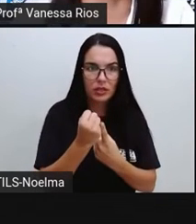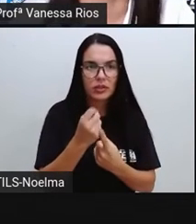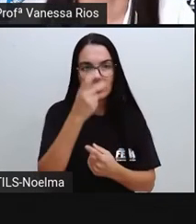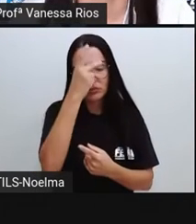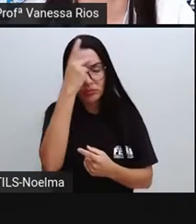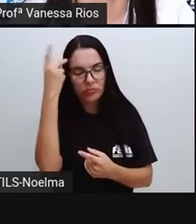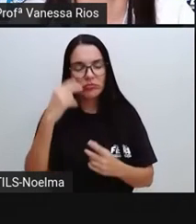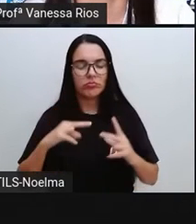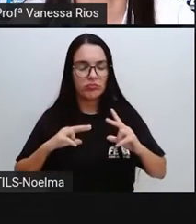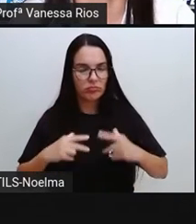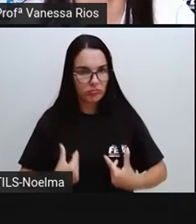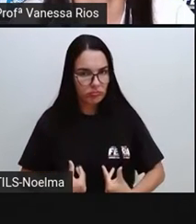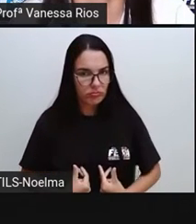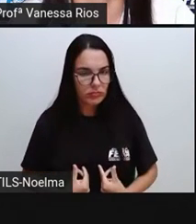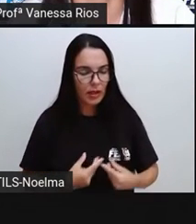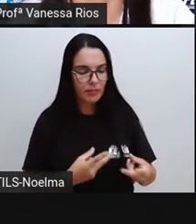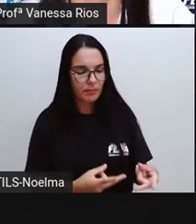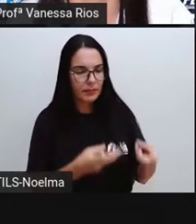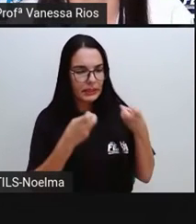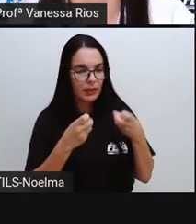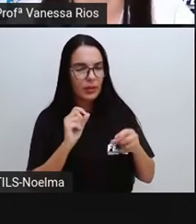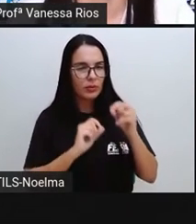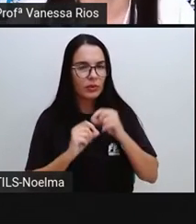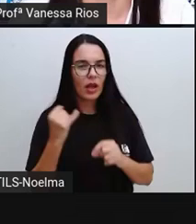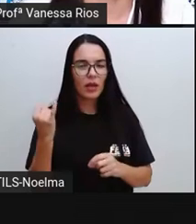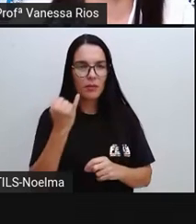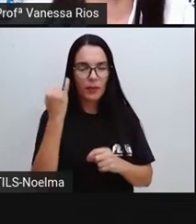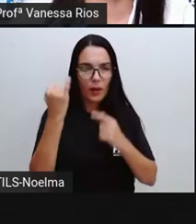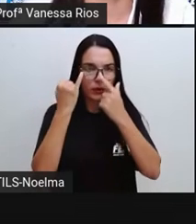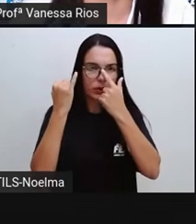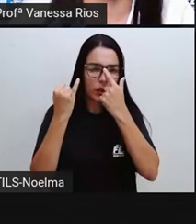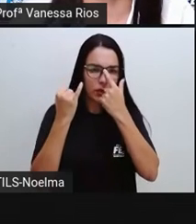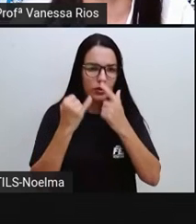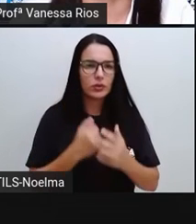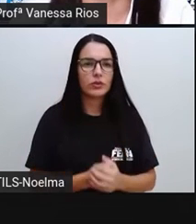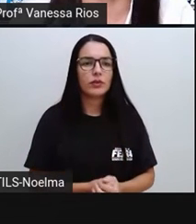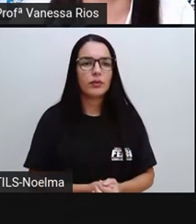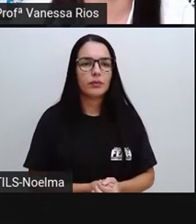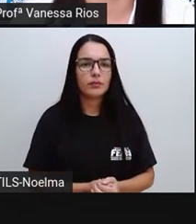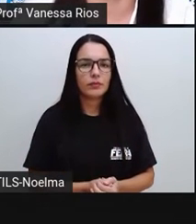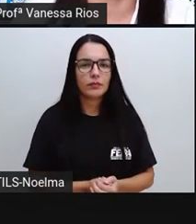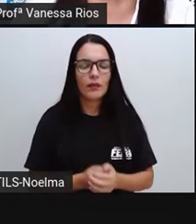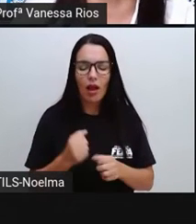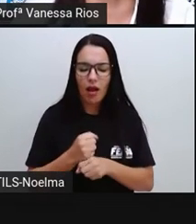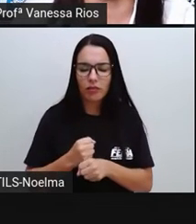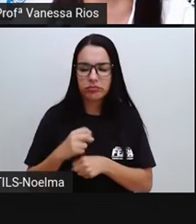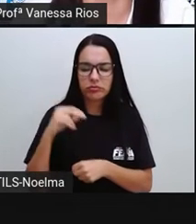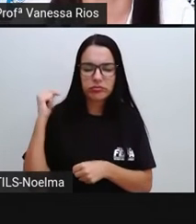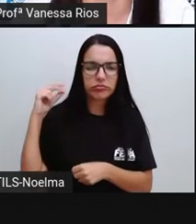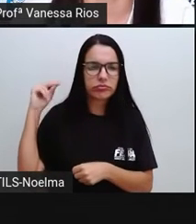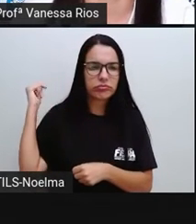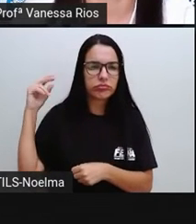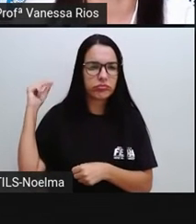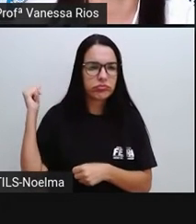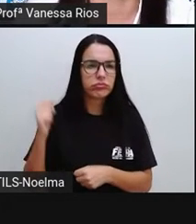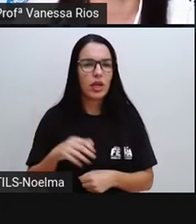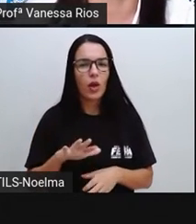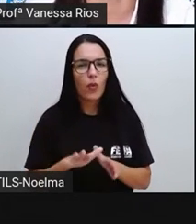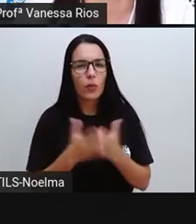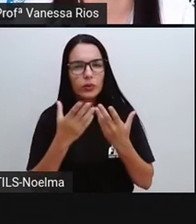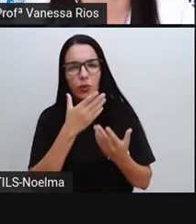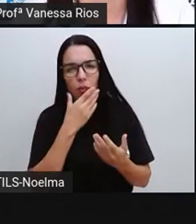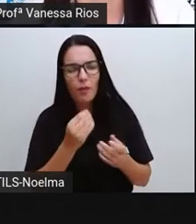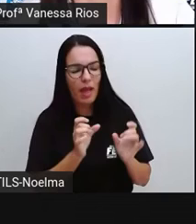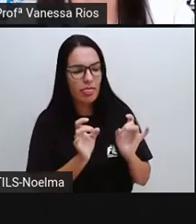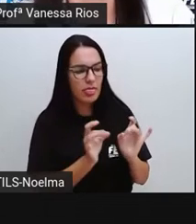humano, percebendo aí como algo importante. Lá atrás, há milhares de anos atrás, quando o homem deixa de ser